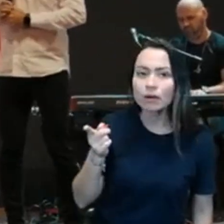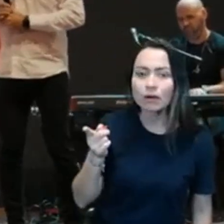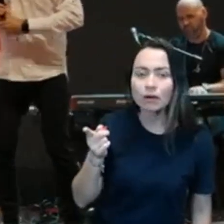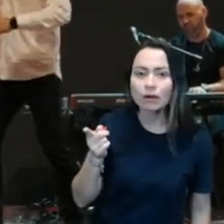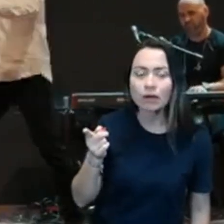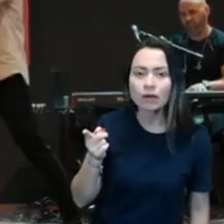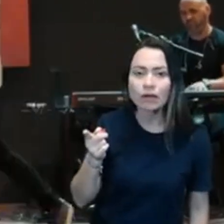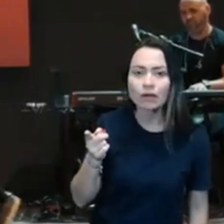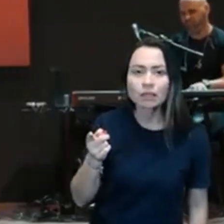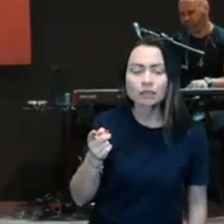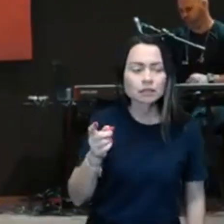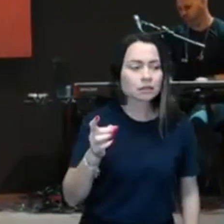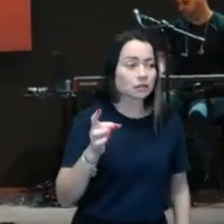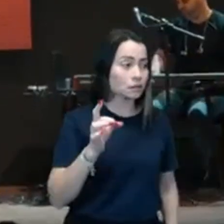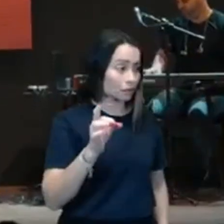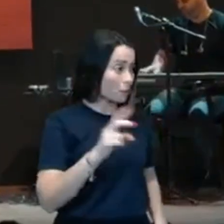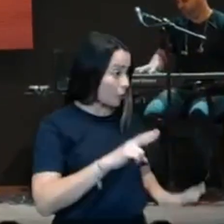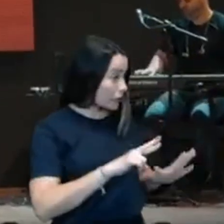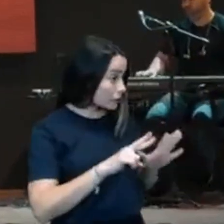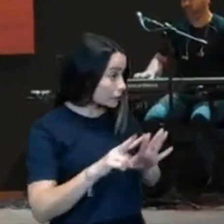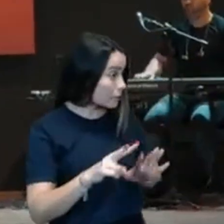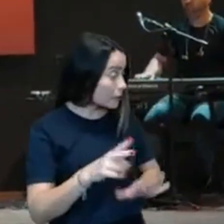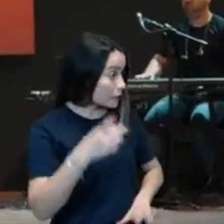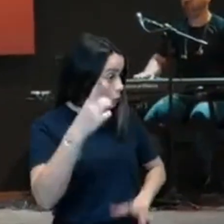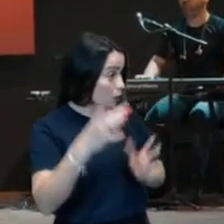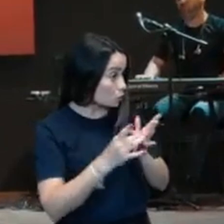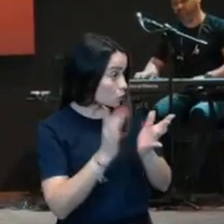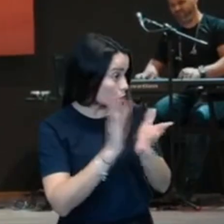Só porque essa semana, tu e tua esposa brigaram. Eu falei, contou tudo.